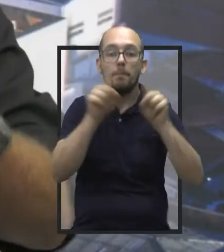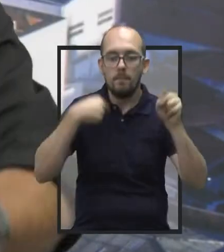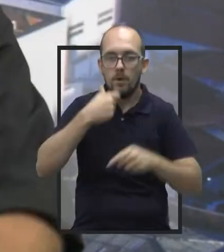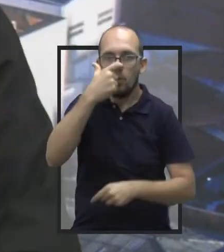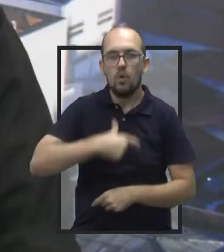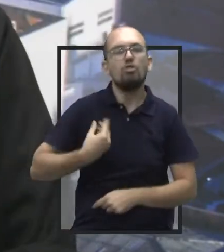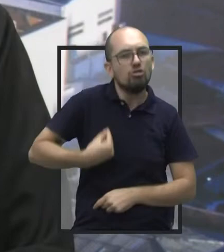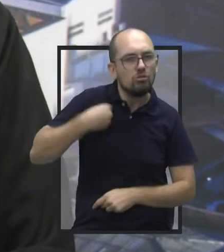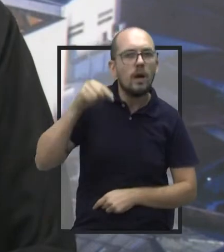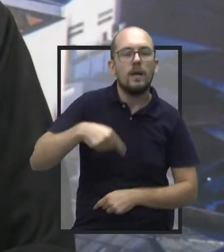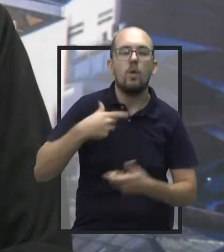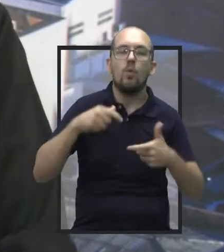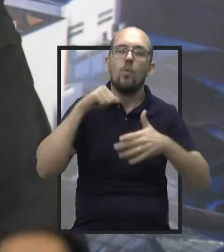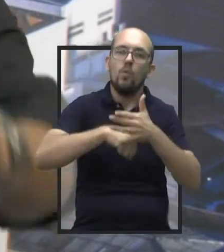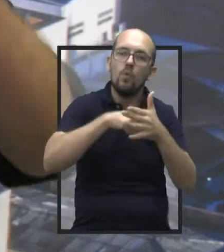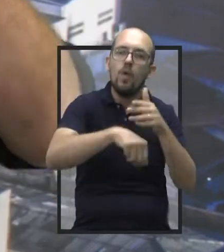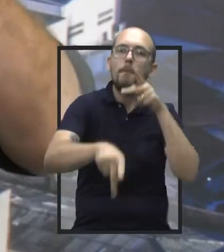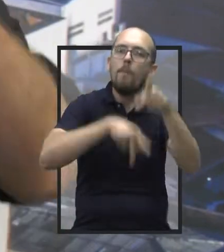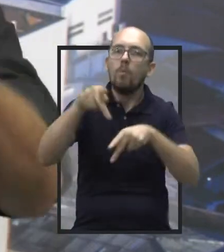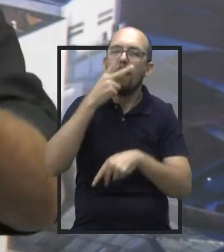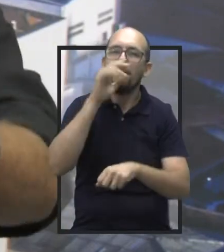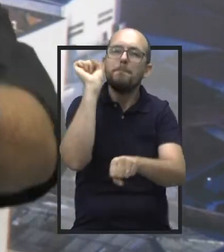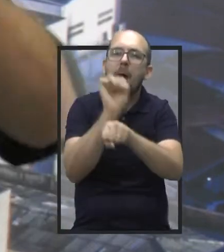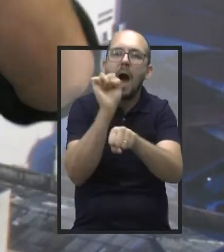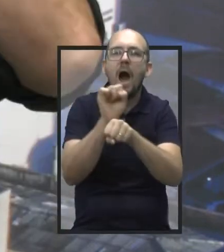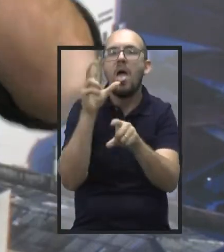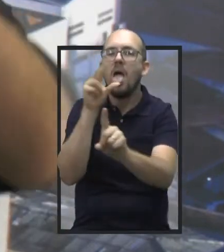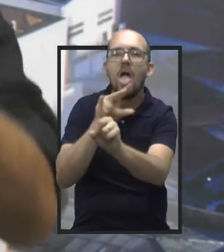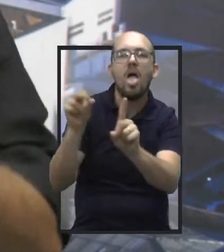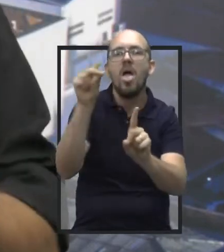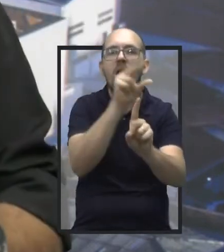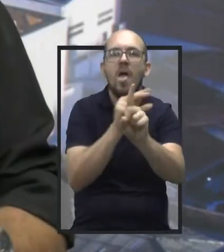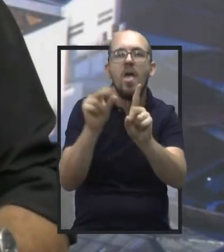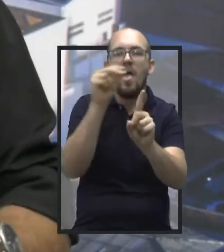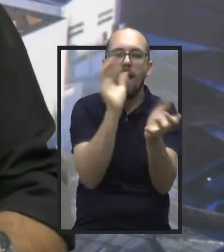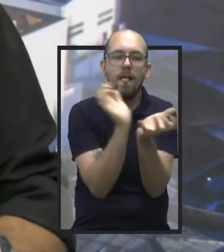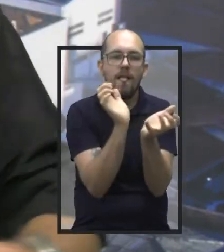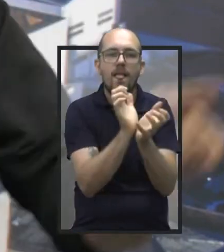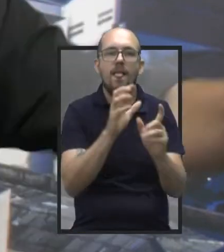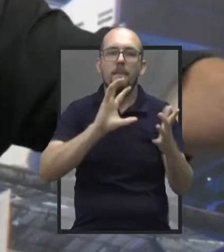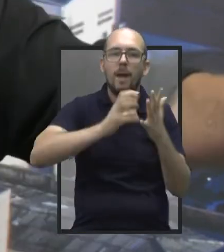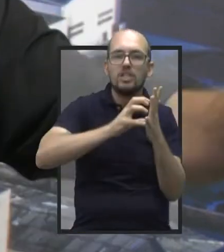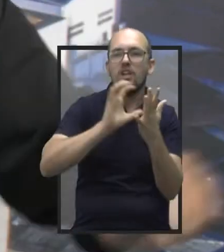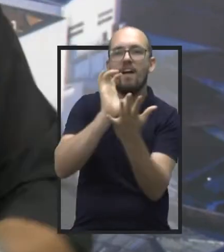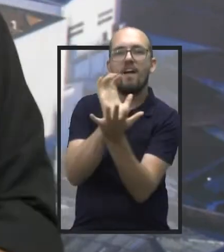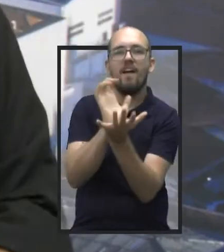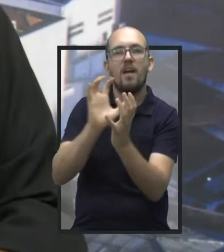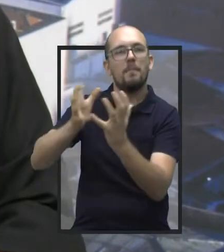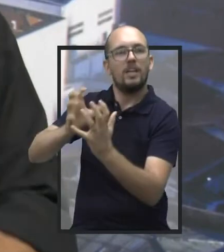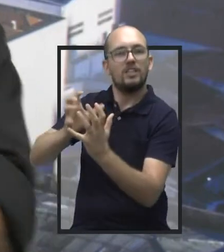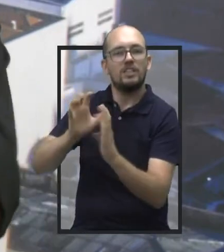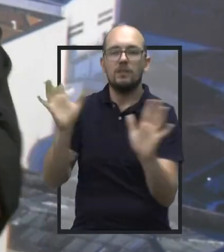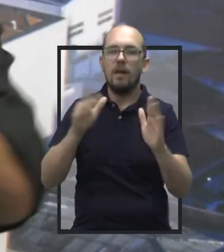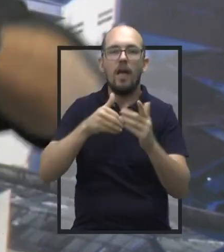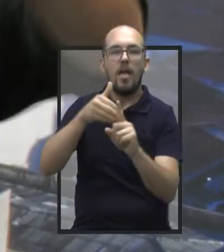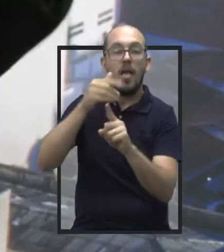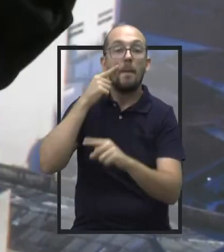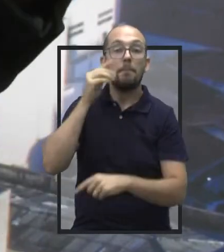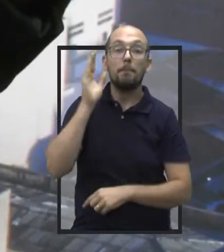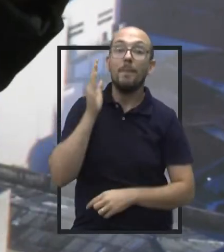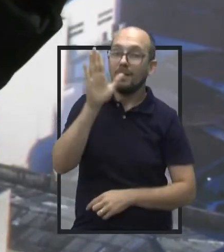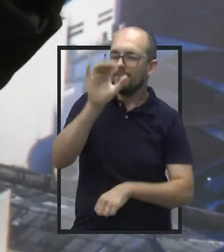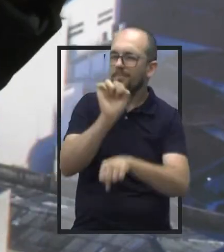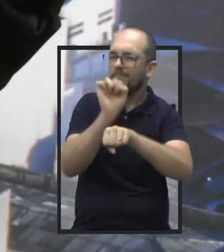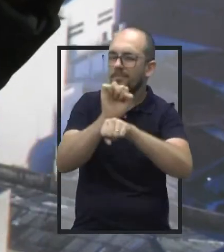mais uma vez, tem que lutar pela população. Não fique fazendo média e nem ficando atrás de grupos partidários. Porque o ano que vem tem eleição. 2020, todo mundo vai bater na